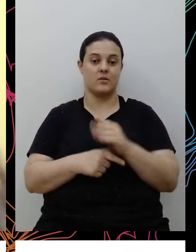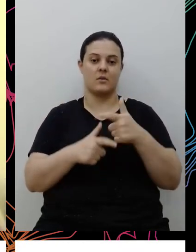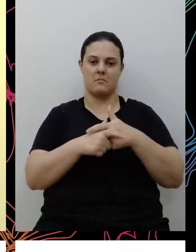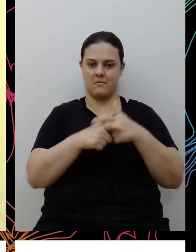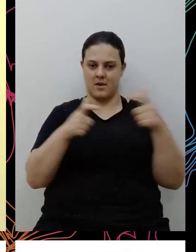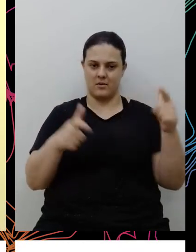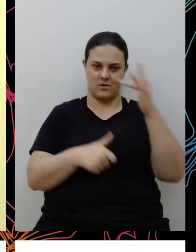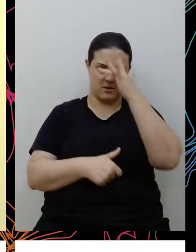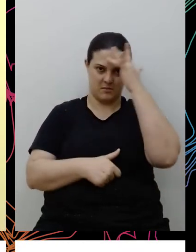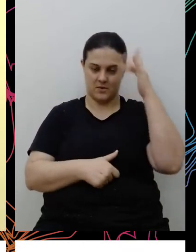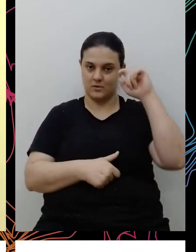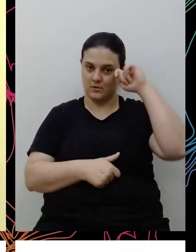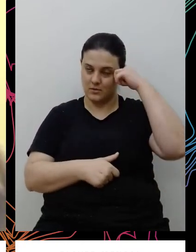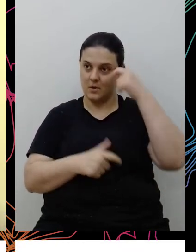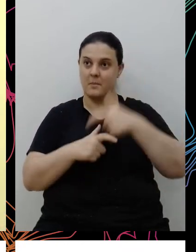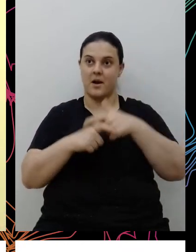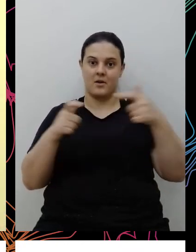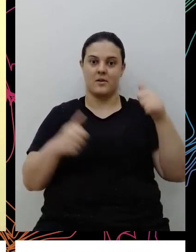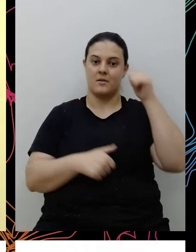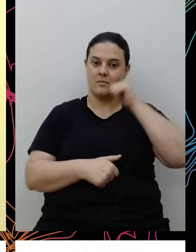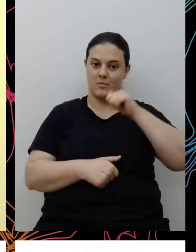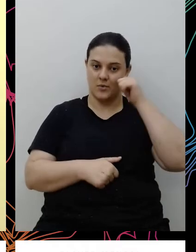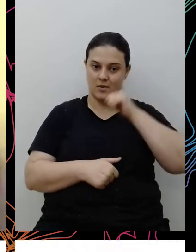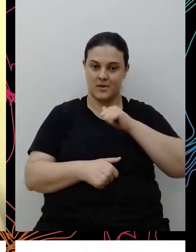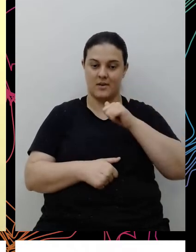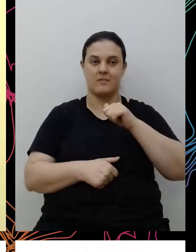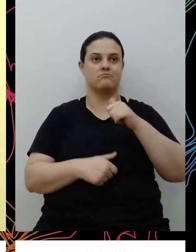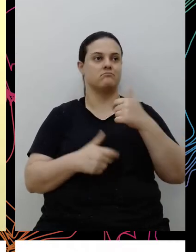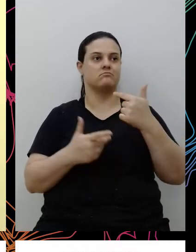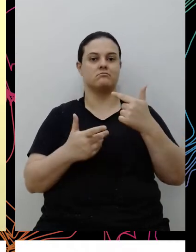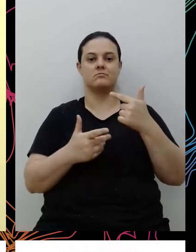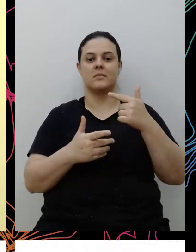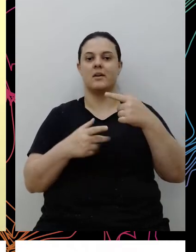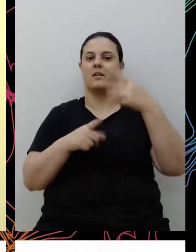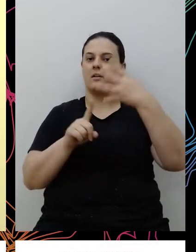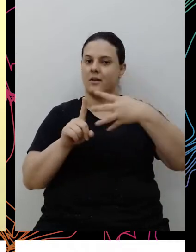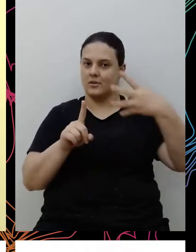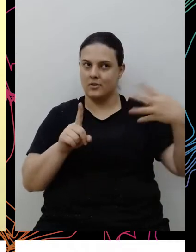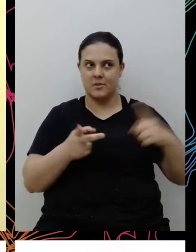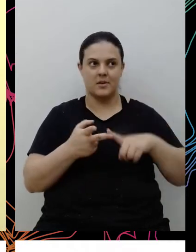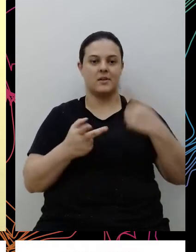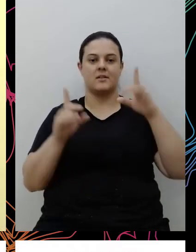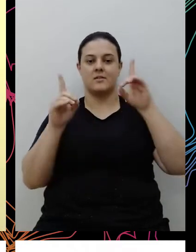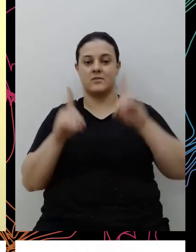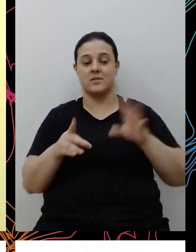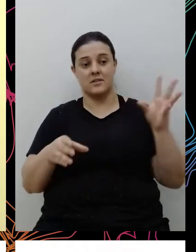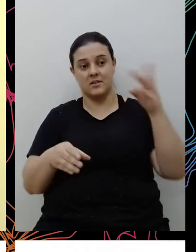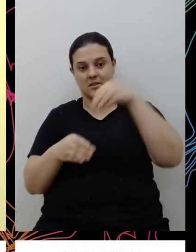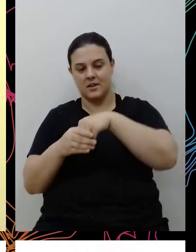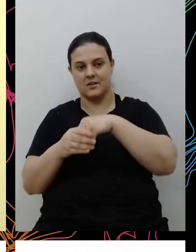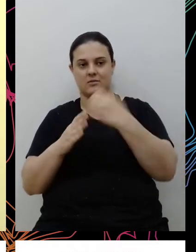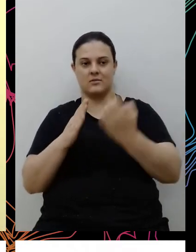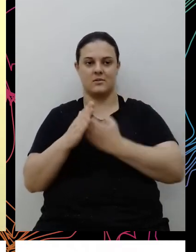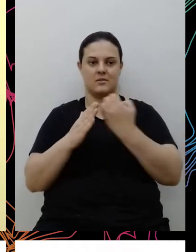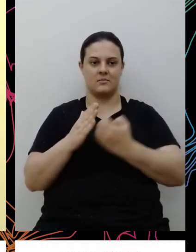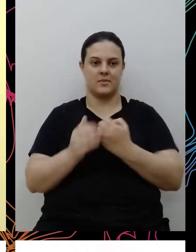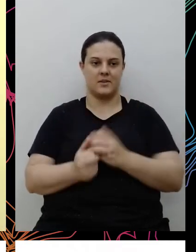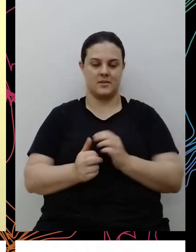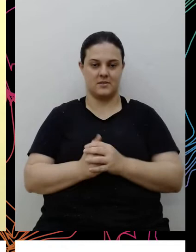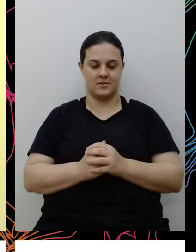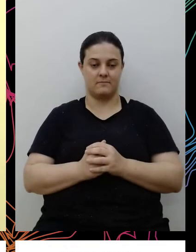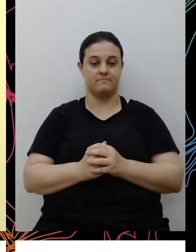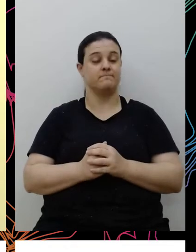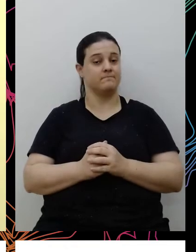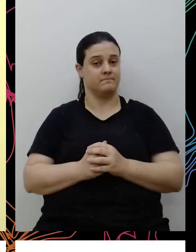negras, maioria de mulheres, que coloque pessoas com deficiências, LGBTQIA+, dentro da empresa, né, que já que a empresa é esse